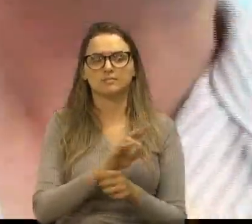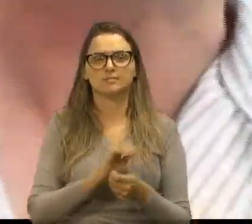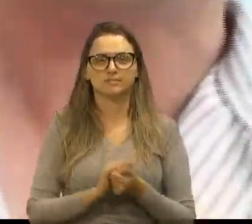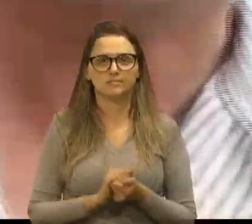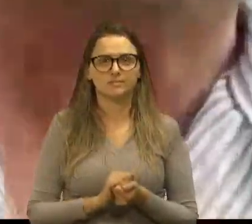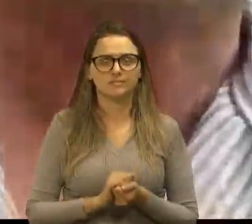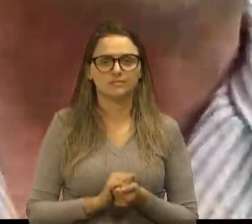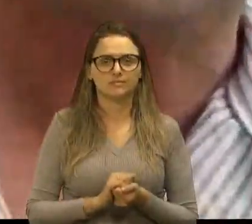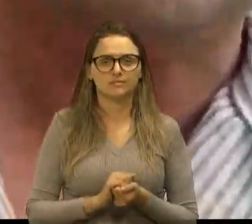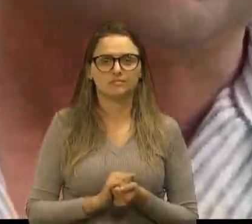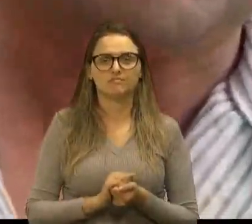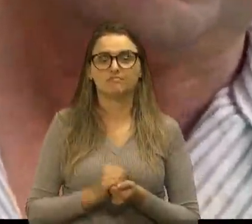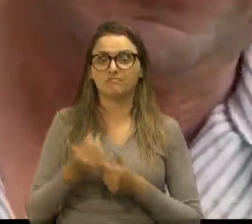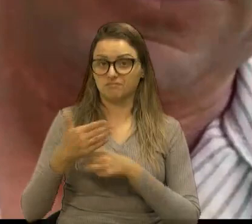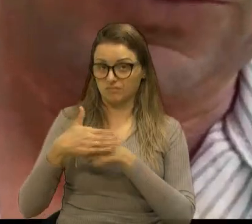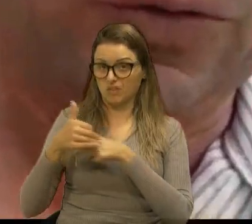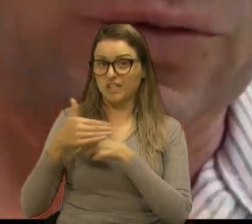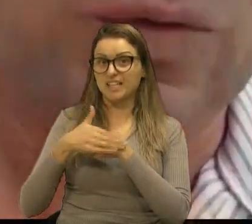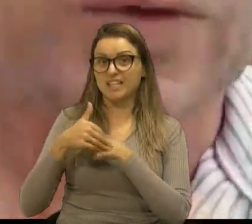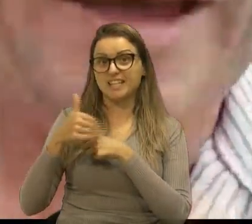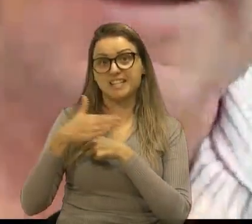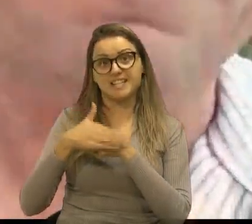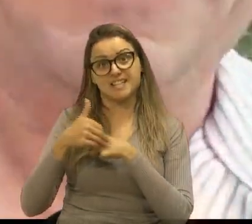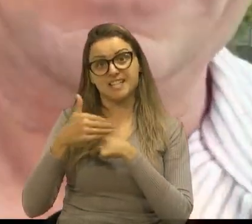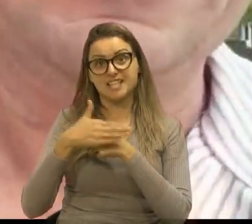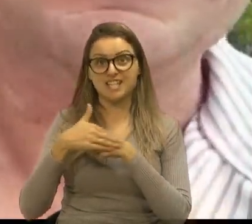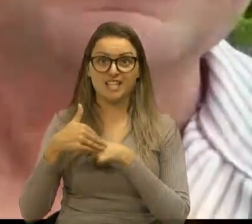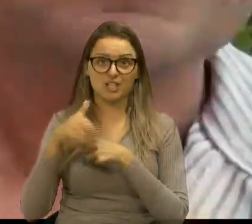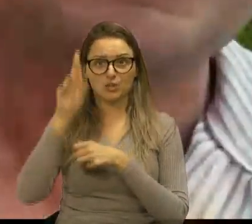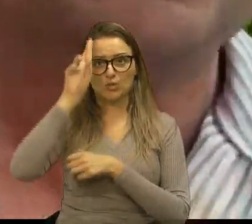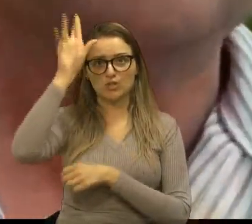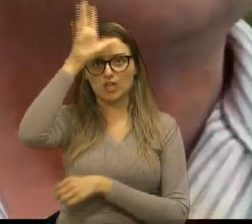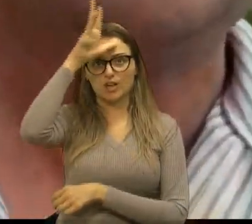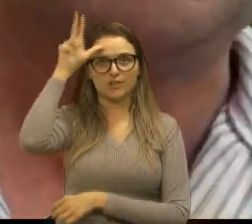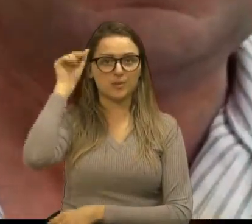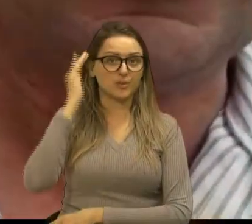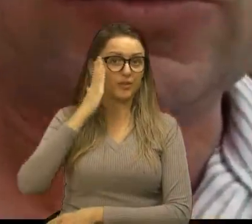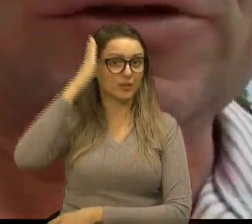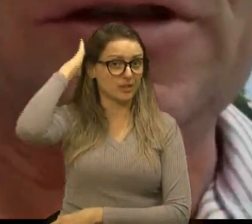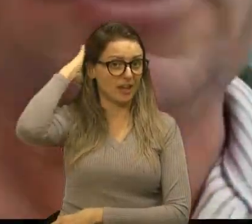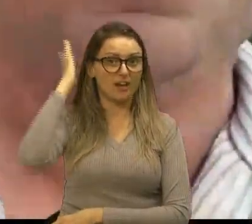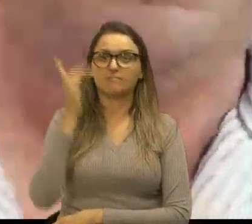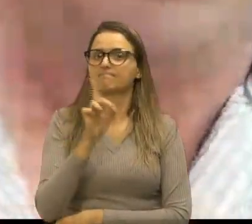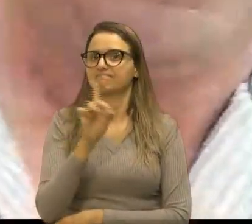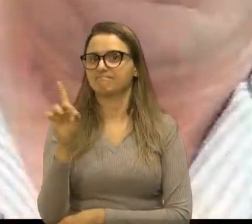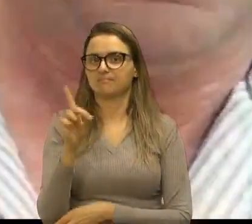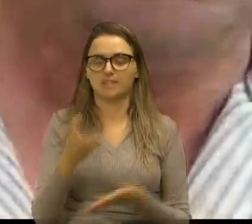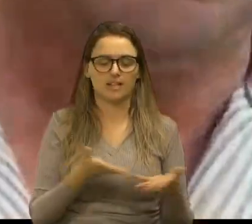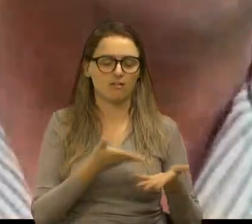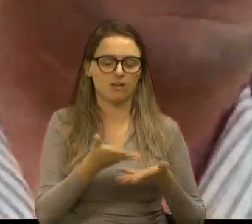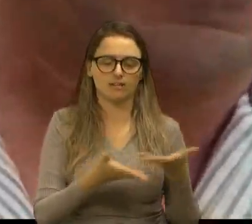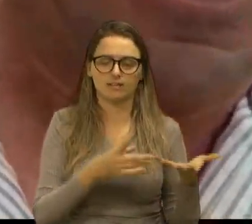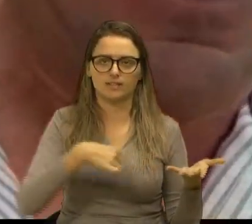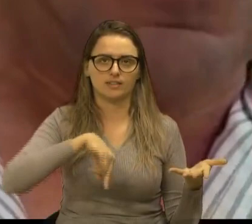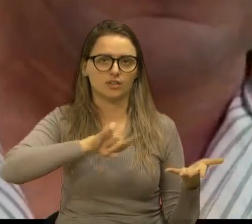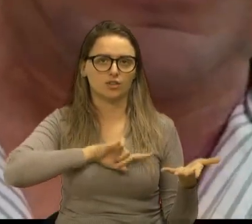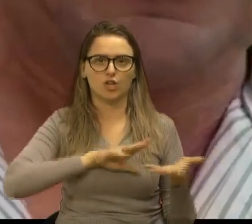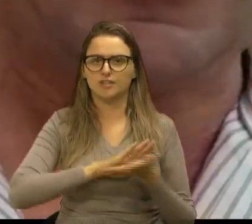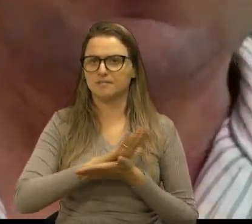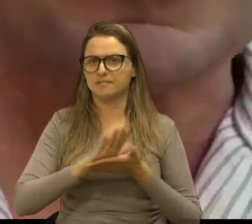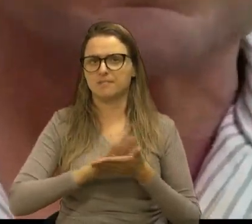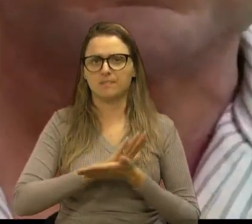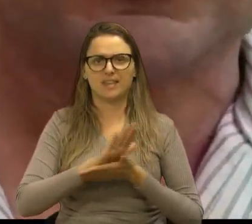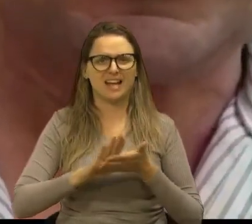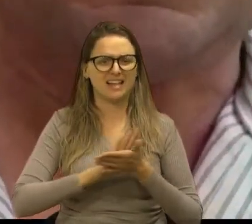nosso querido prefeito de Caxias, o Guerra, não está atendendo nós aqui. Em nada, sabe? Na